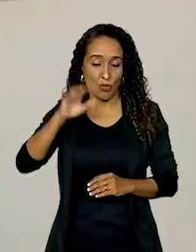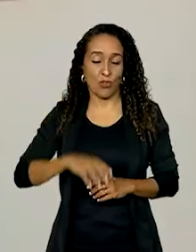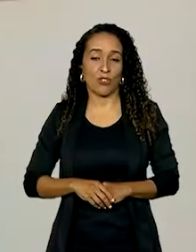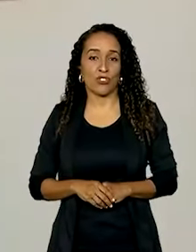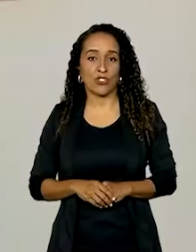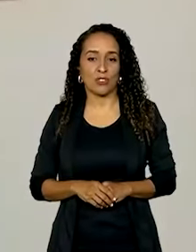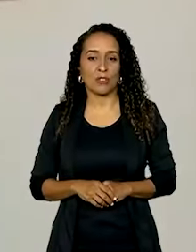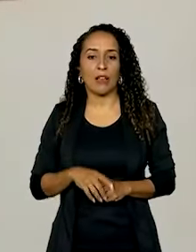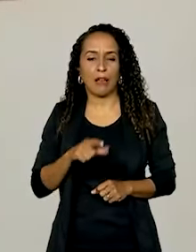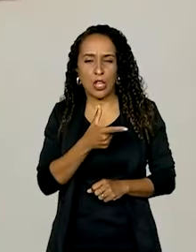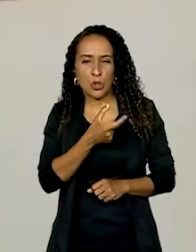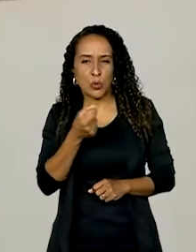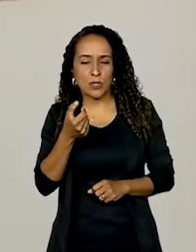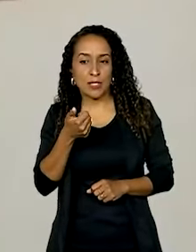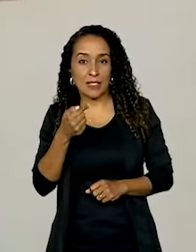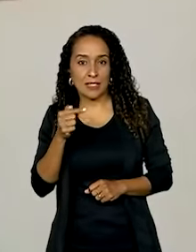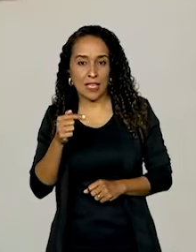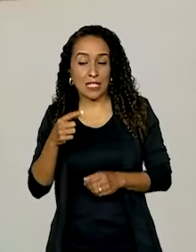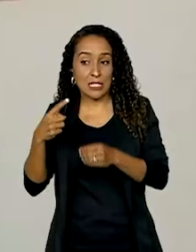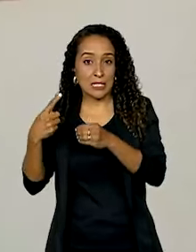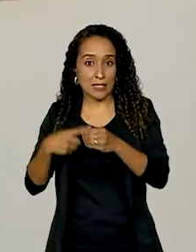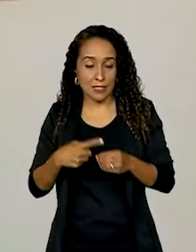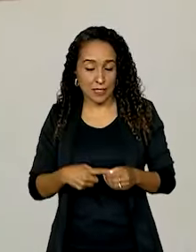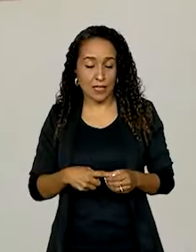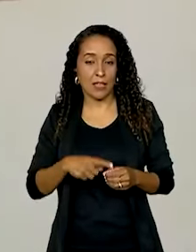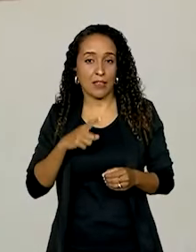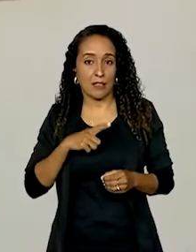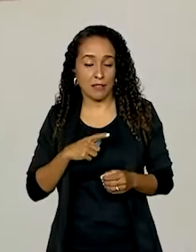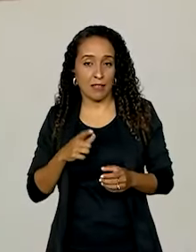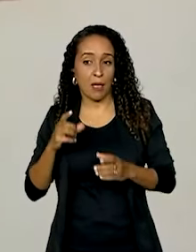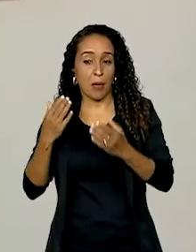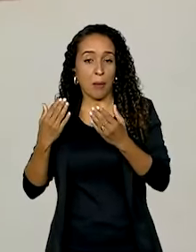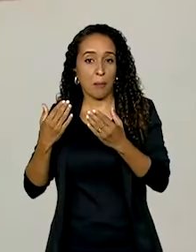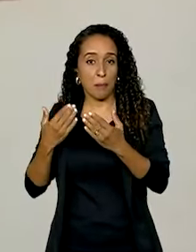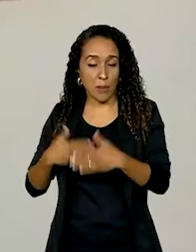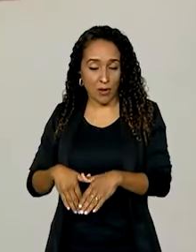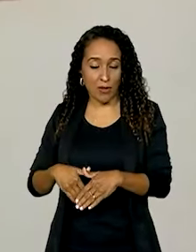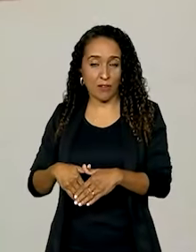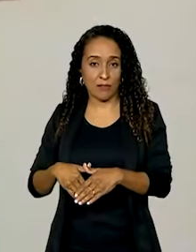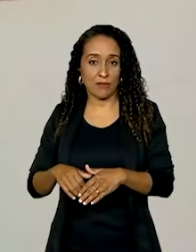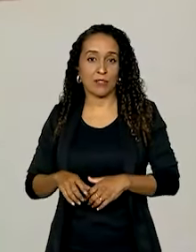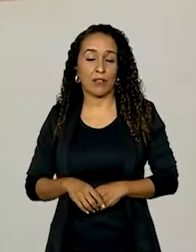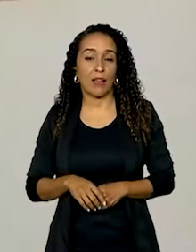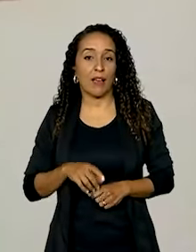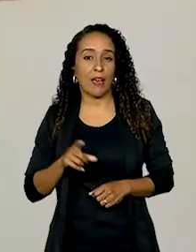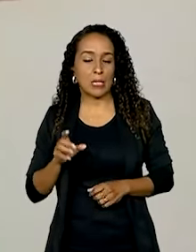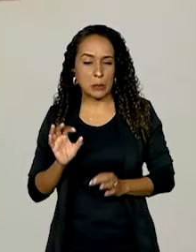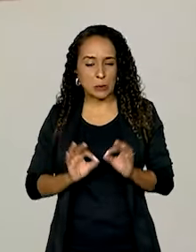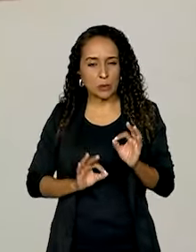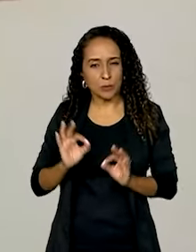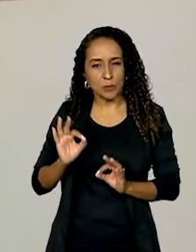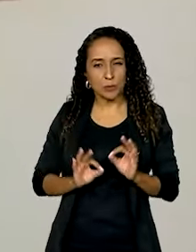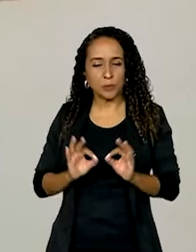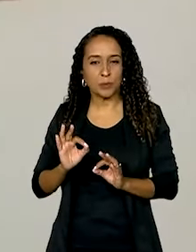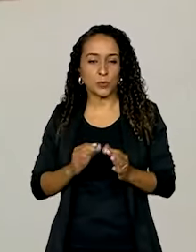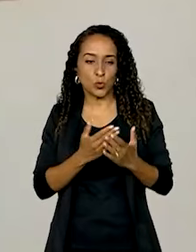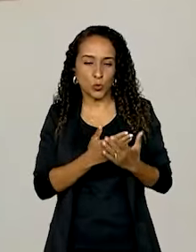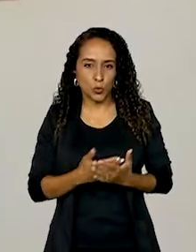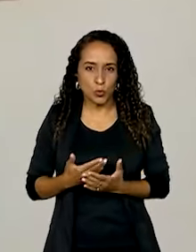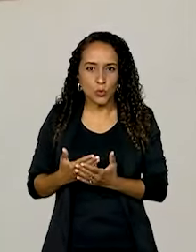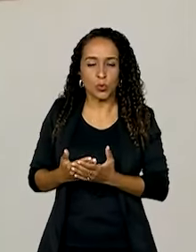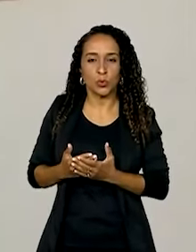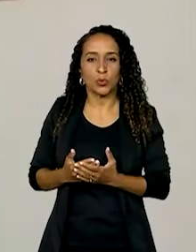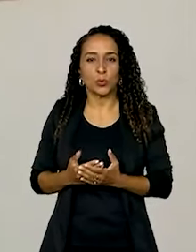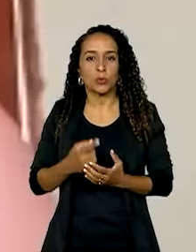uma das 217 cidades onde vão ser aplicadas as provas. Ela está se preparando e conta que